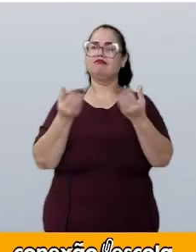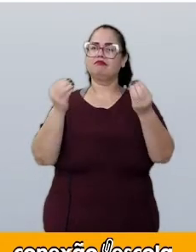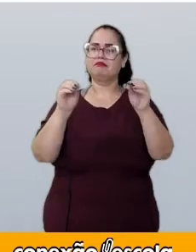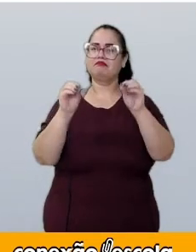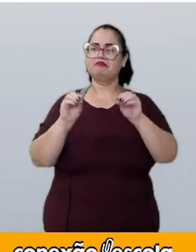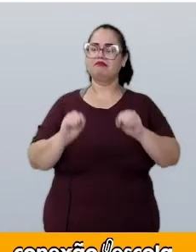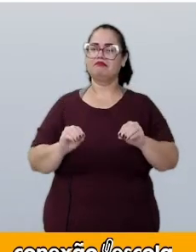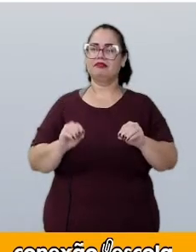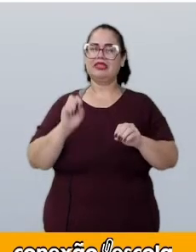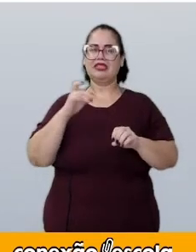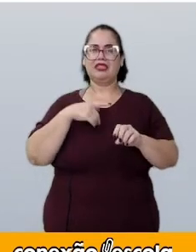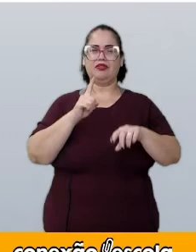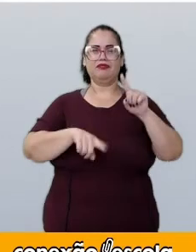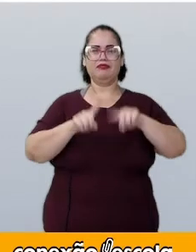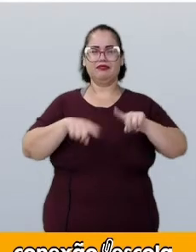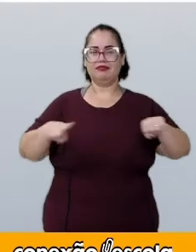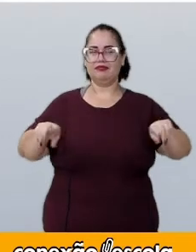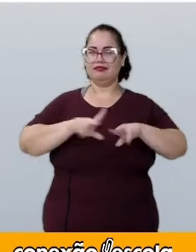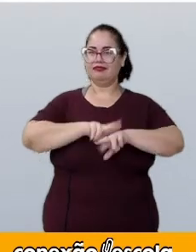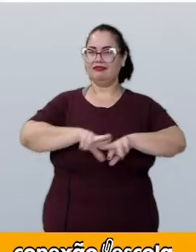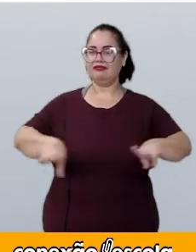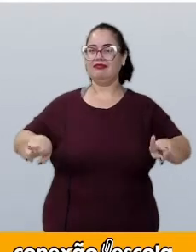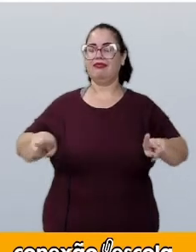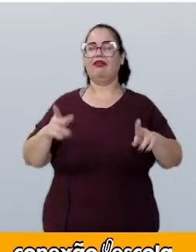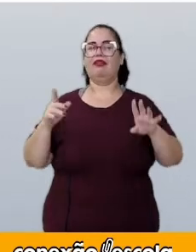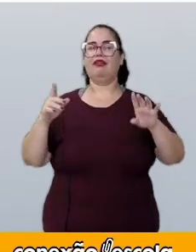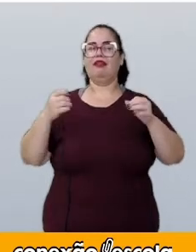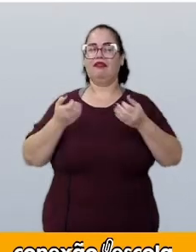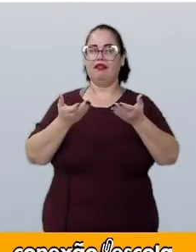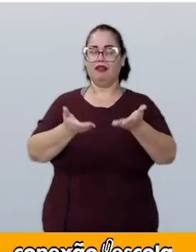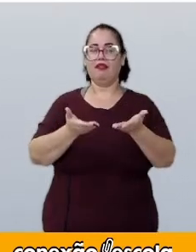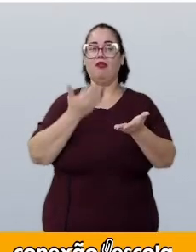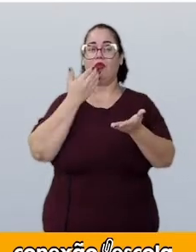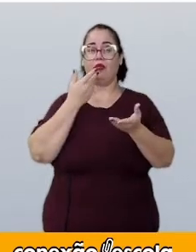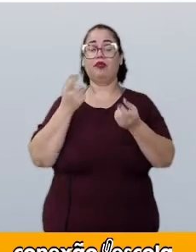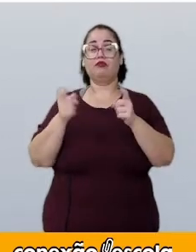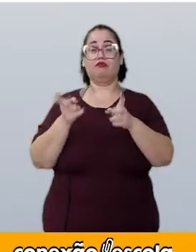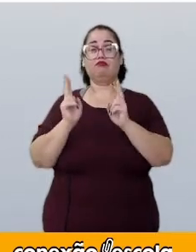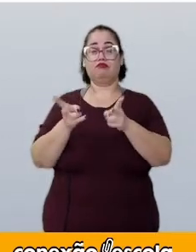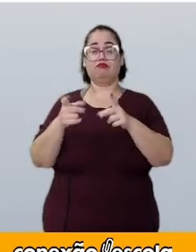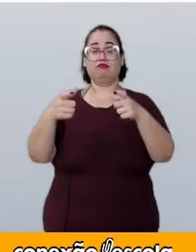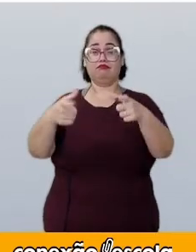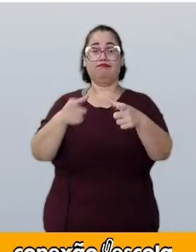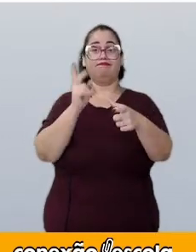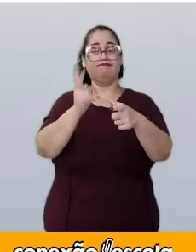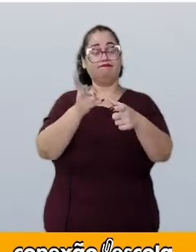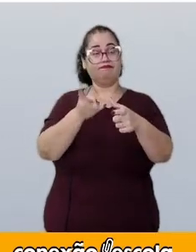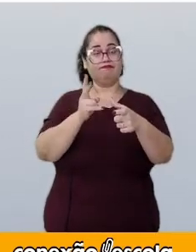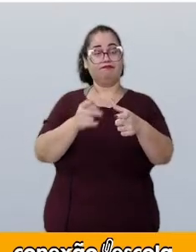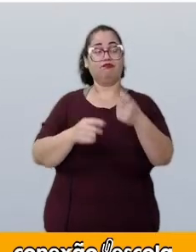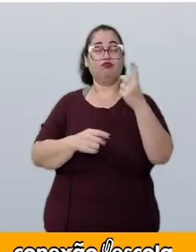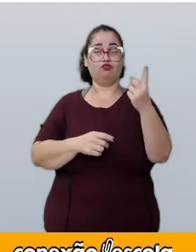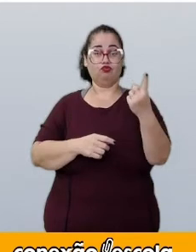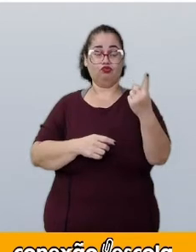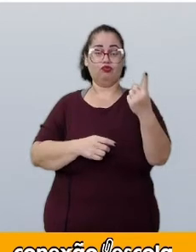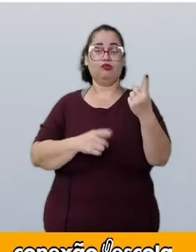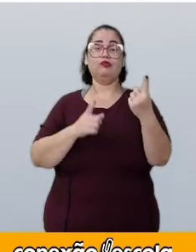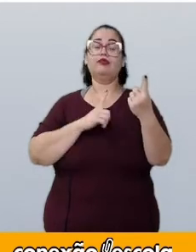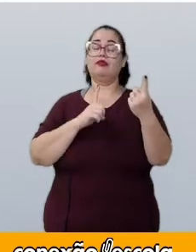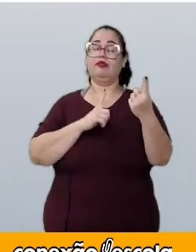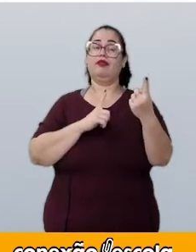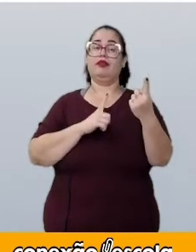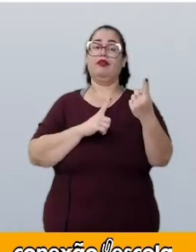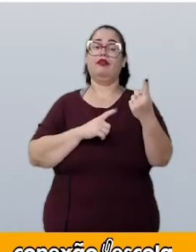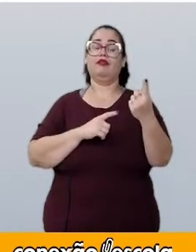Se eu variar a entrada e a sobremesa e deixar fixo o prato principal 1, nós temos